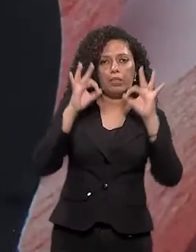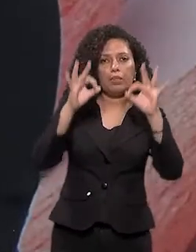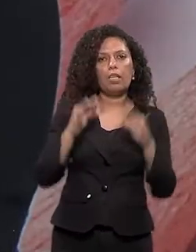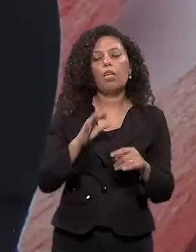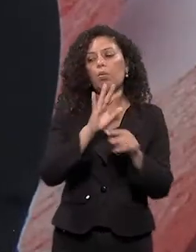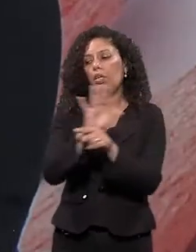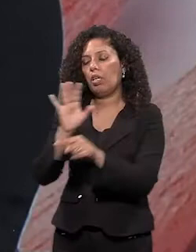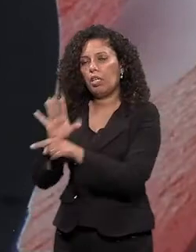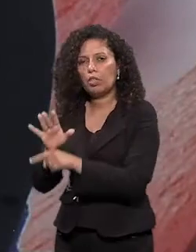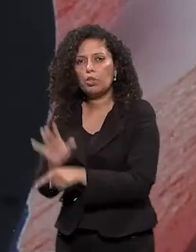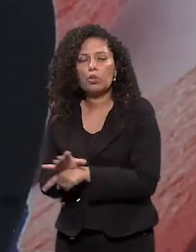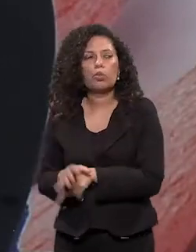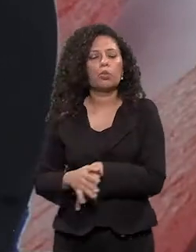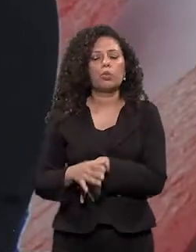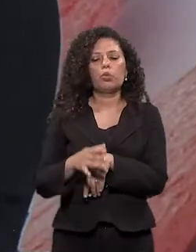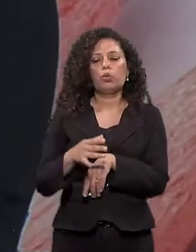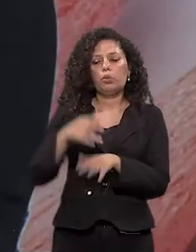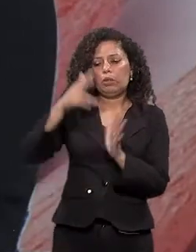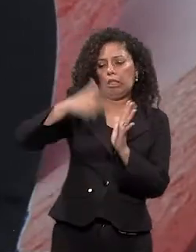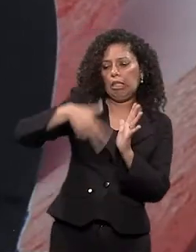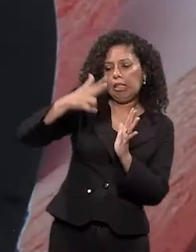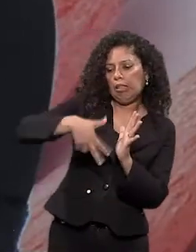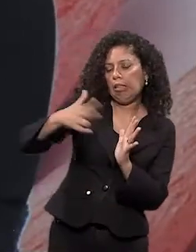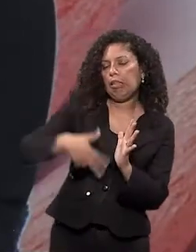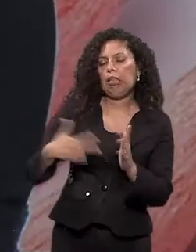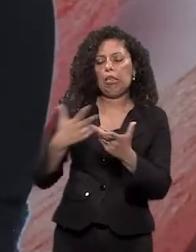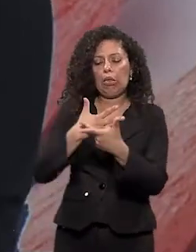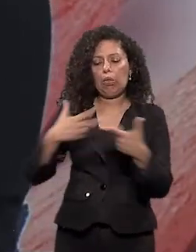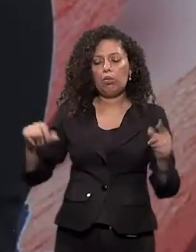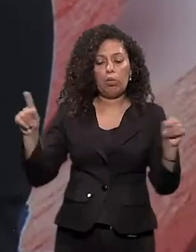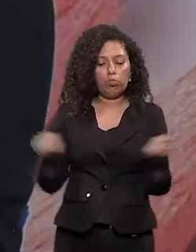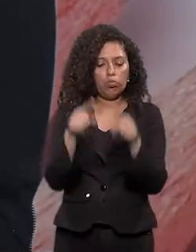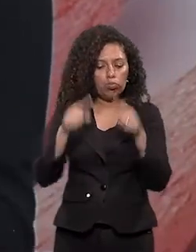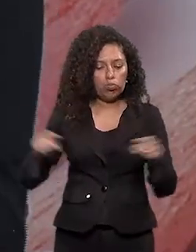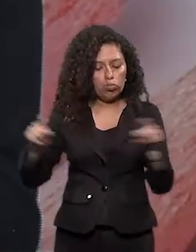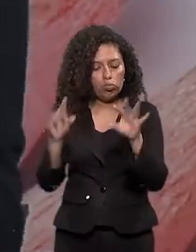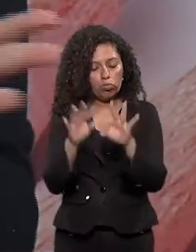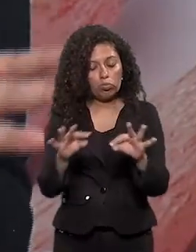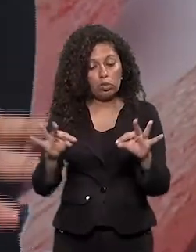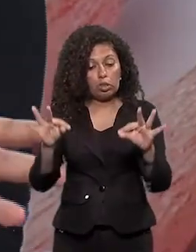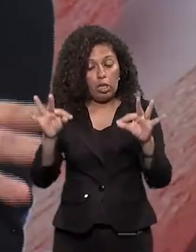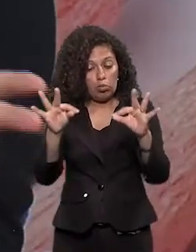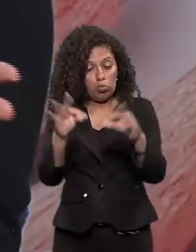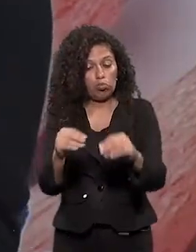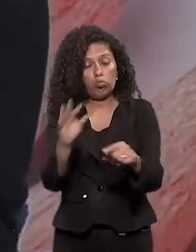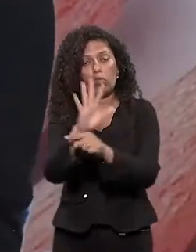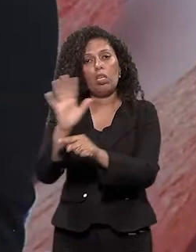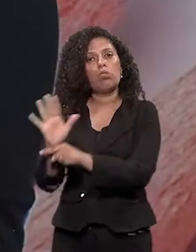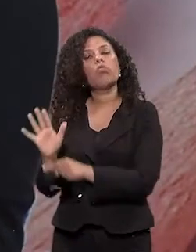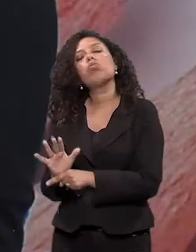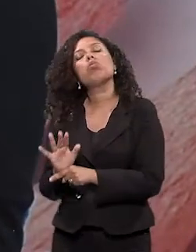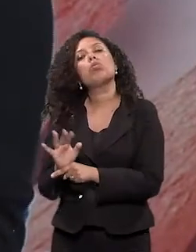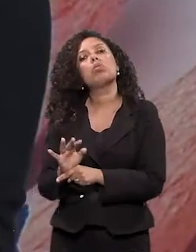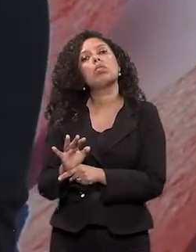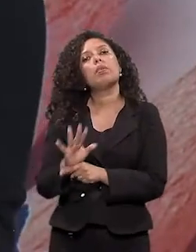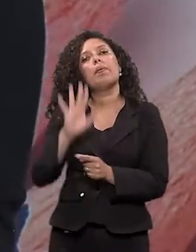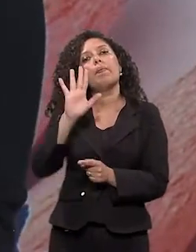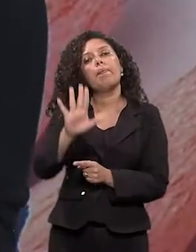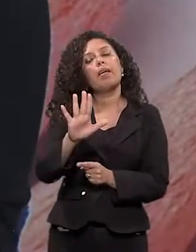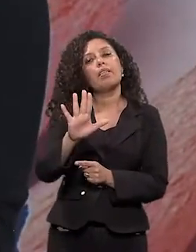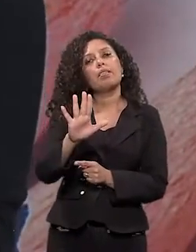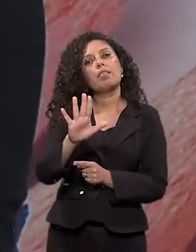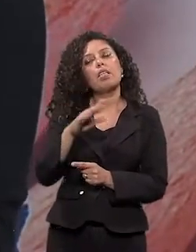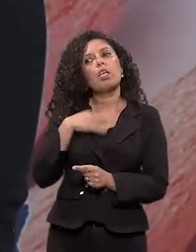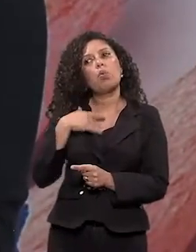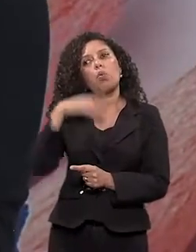instrumento de estímulo à leitura É um instrumento de desenvolvimento motor E... Mas uma coisa é